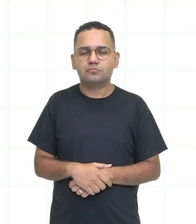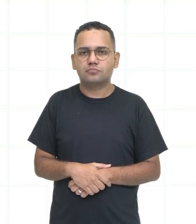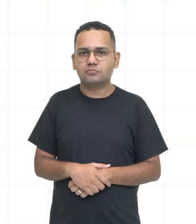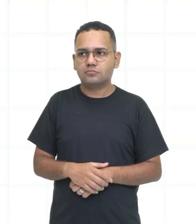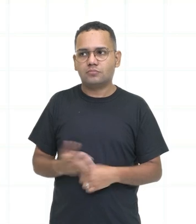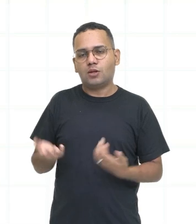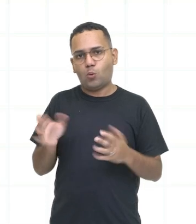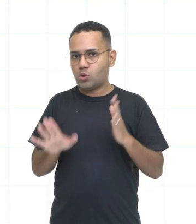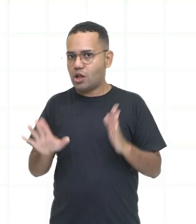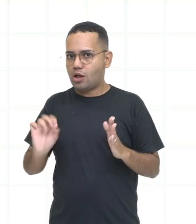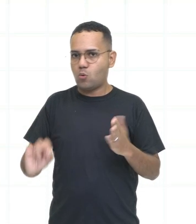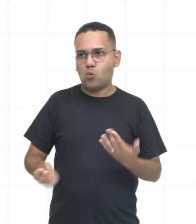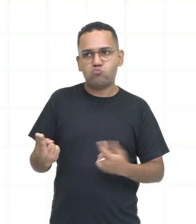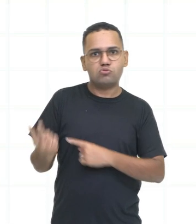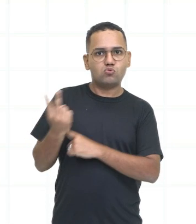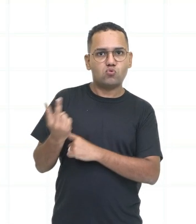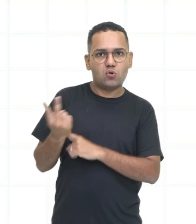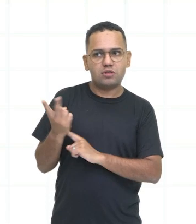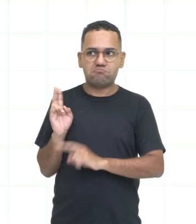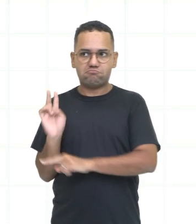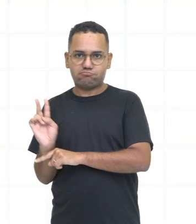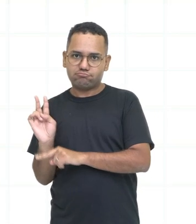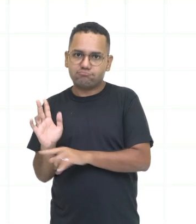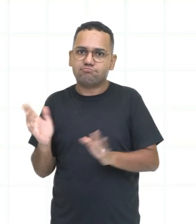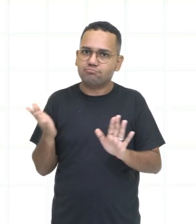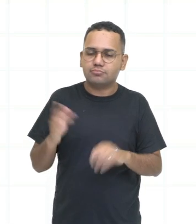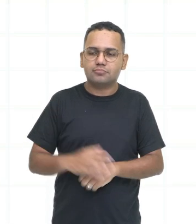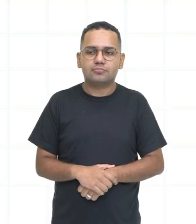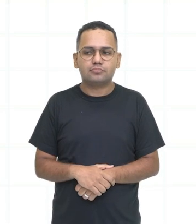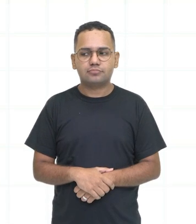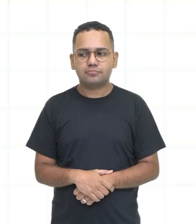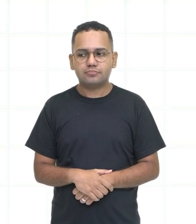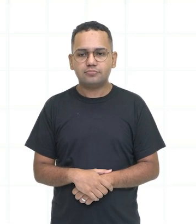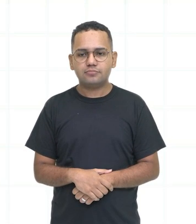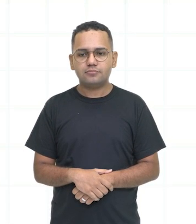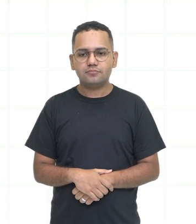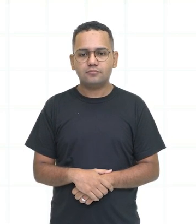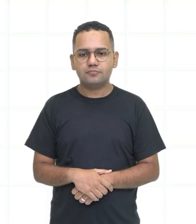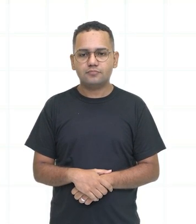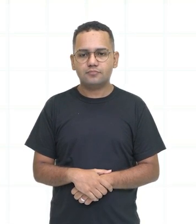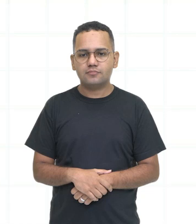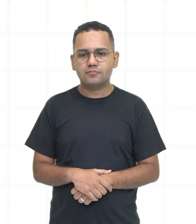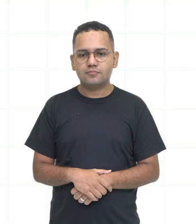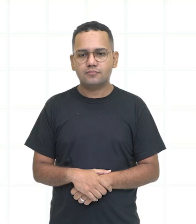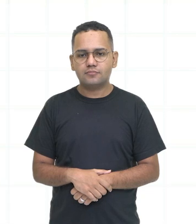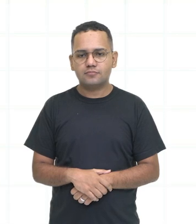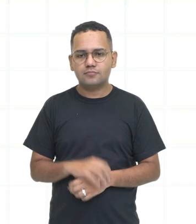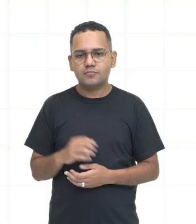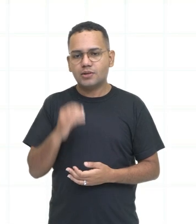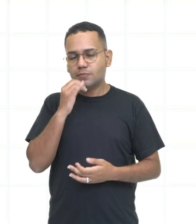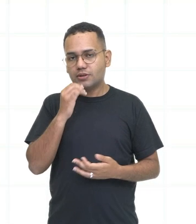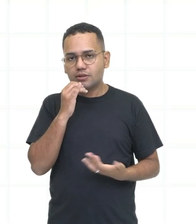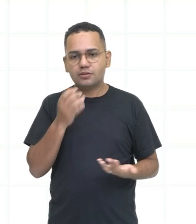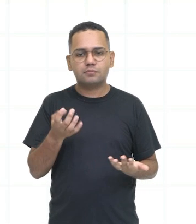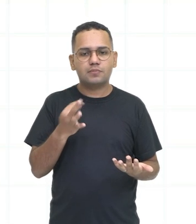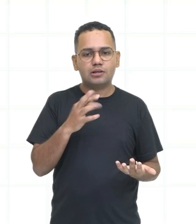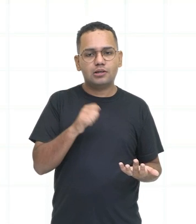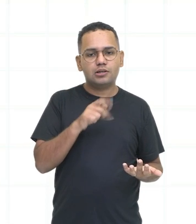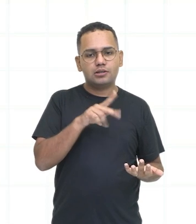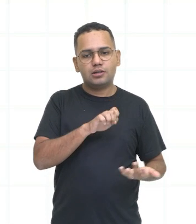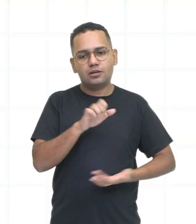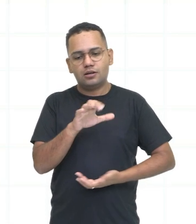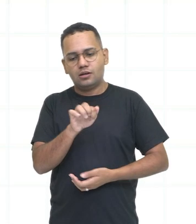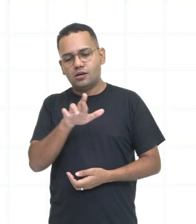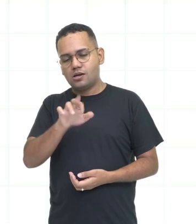take care, tome cuidado, tomar cuidado, sempre nesse sentido, tá? Quando vem só a expressão sozinha, assim, take care, tome cuidado,